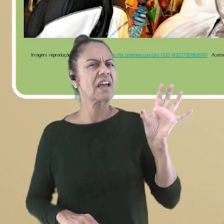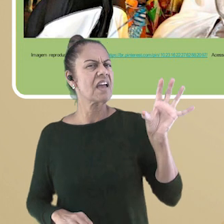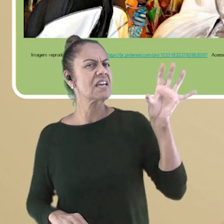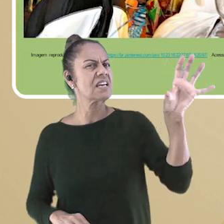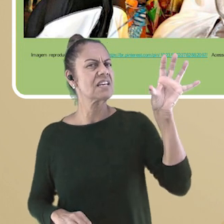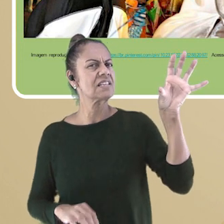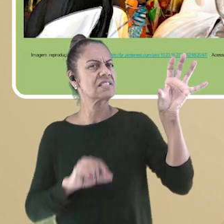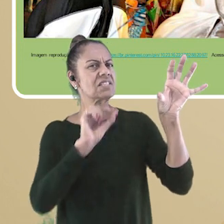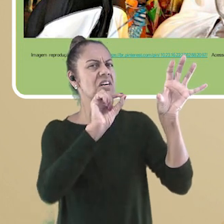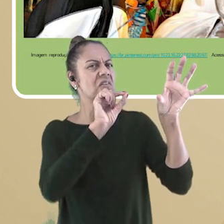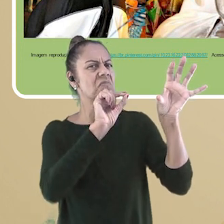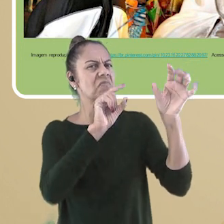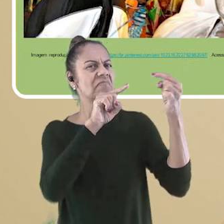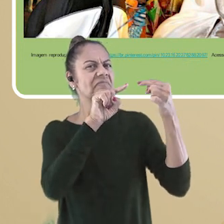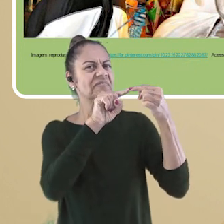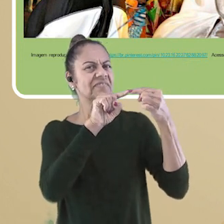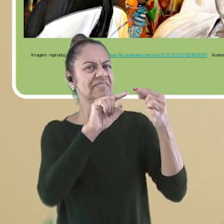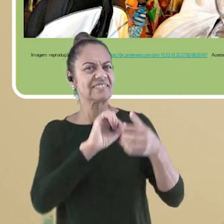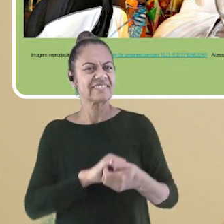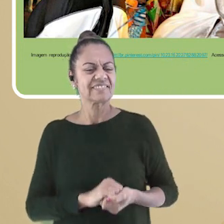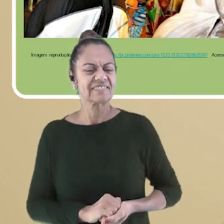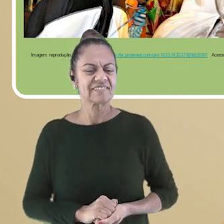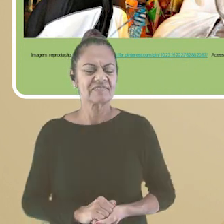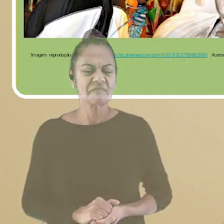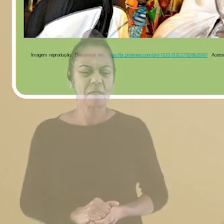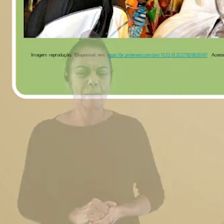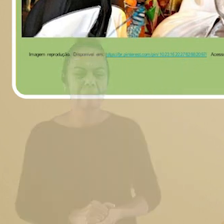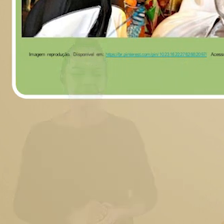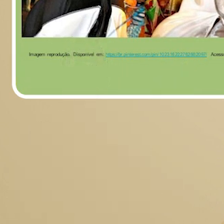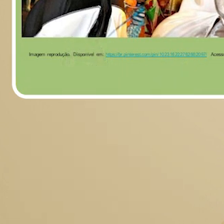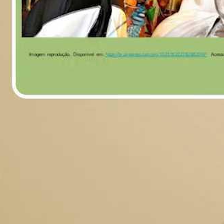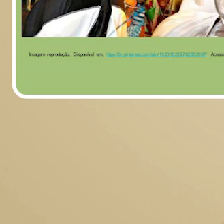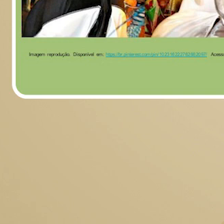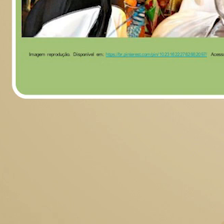Agora me diz, de que região essa festividade faz parte?